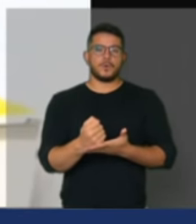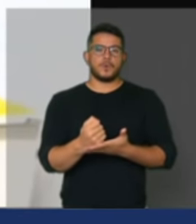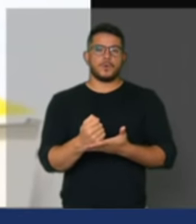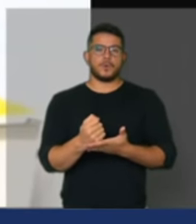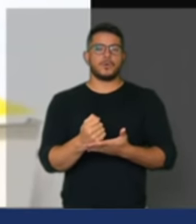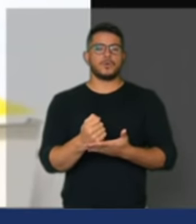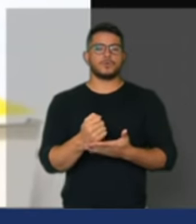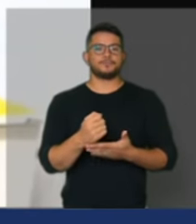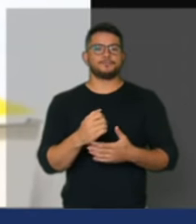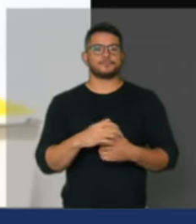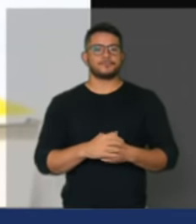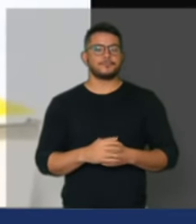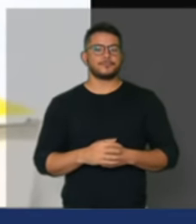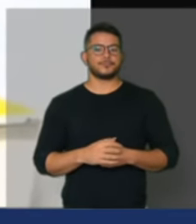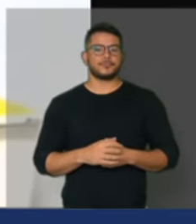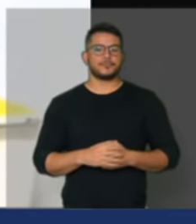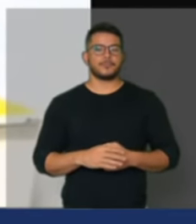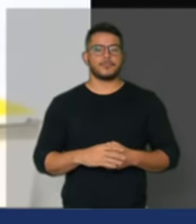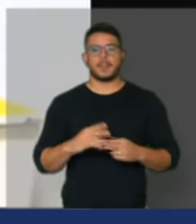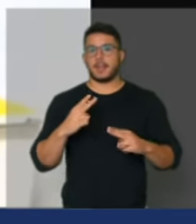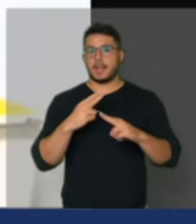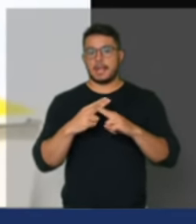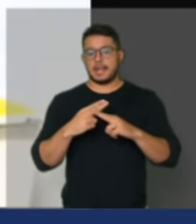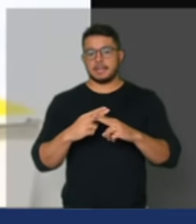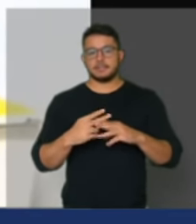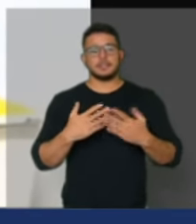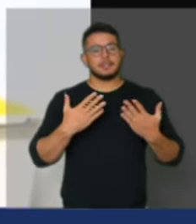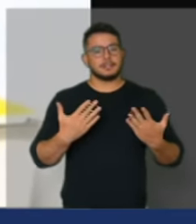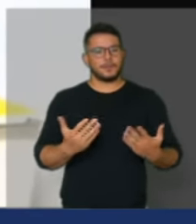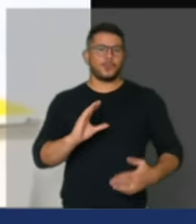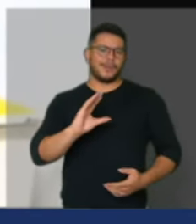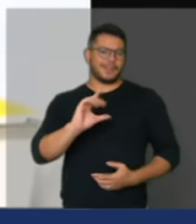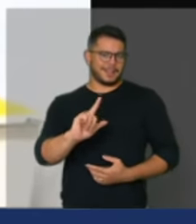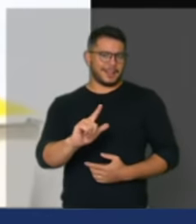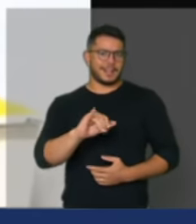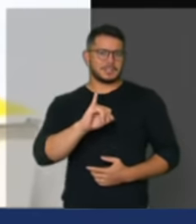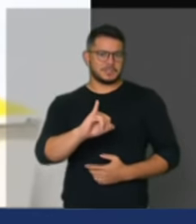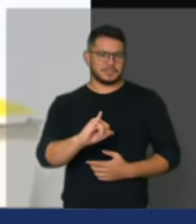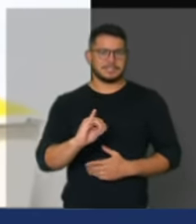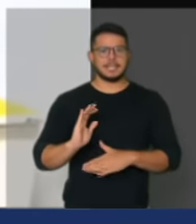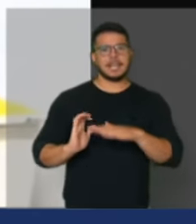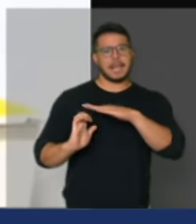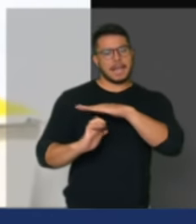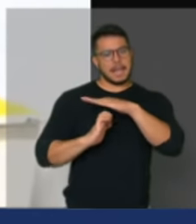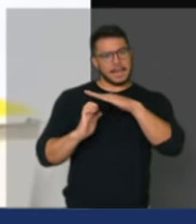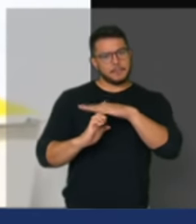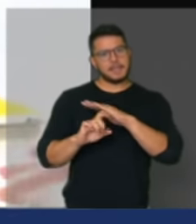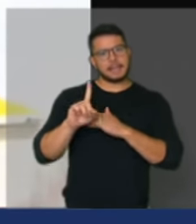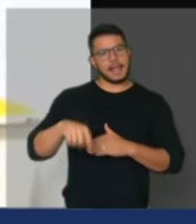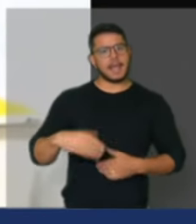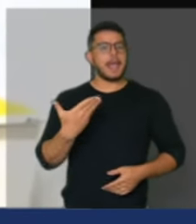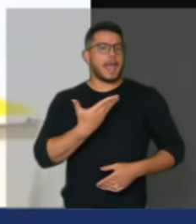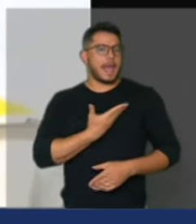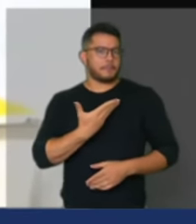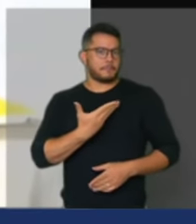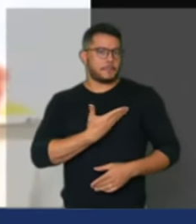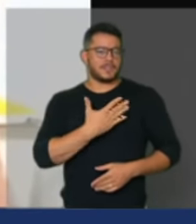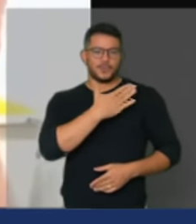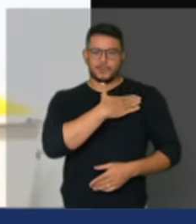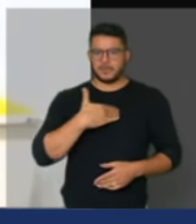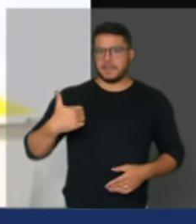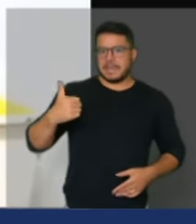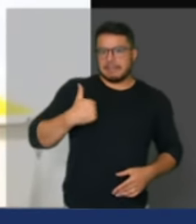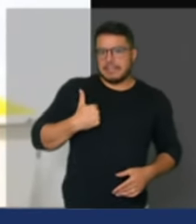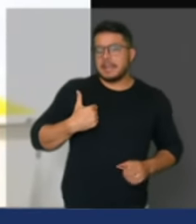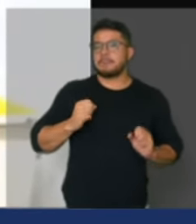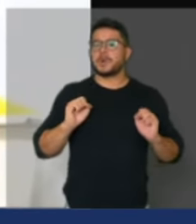aquelas pequenas empresas, de fato, tiveram apoio da Caixa Econômica, tiveram apoio do governo e as outras, por que não tiveram? Porque